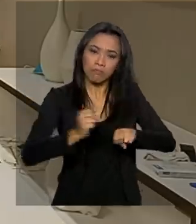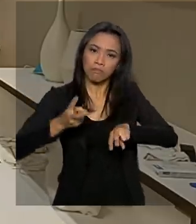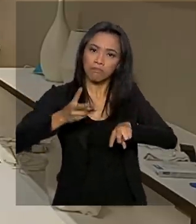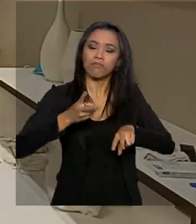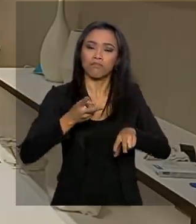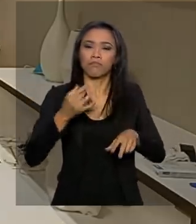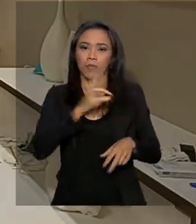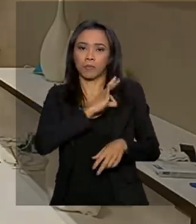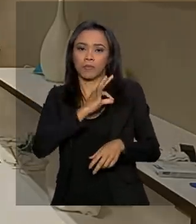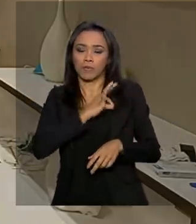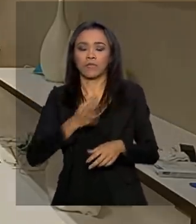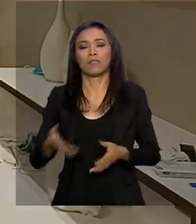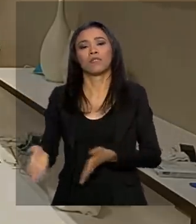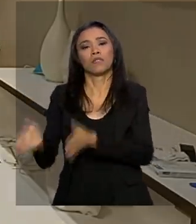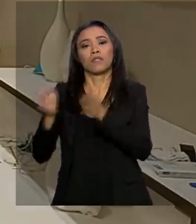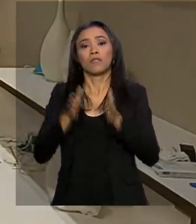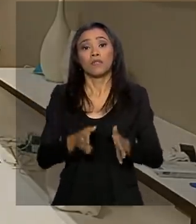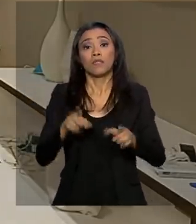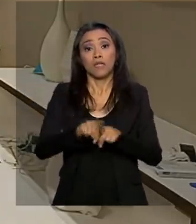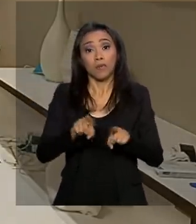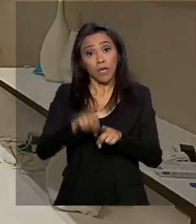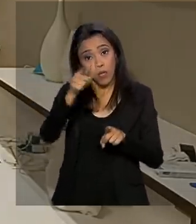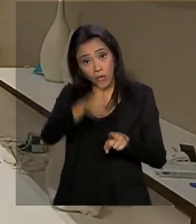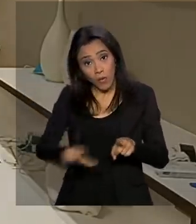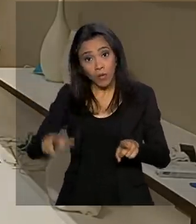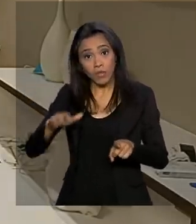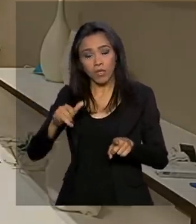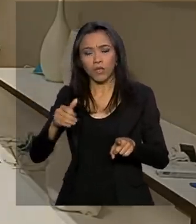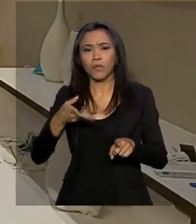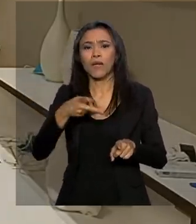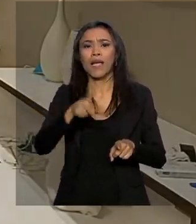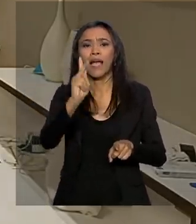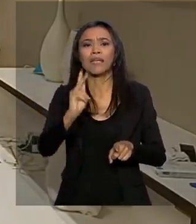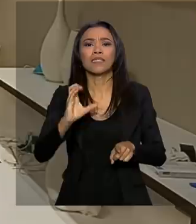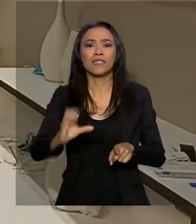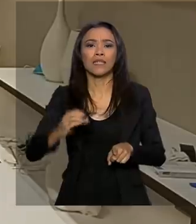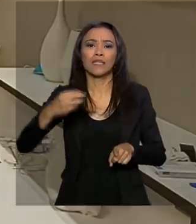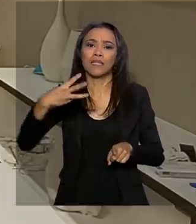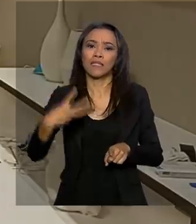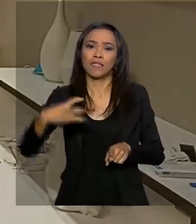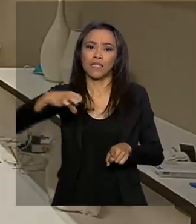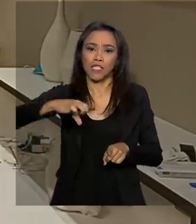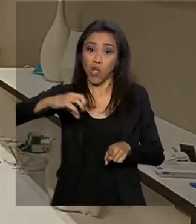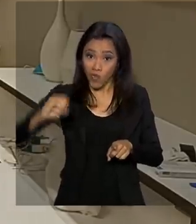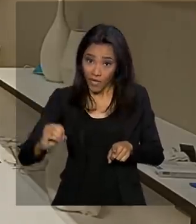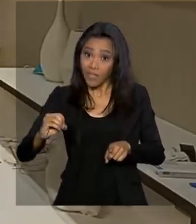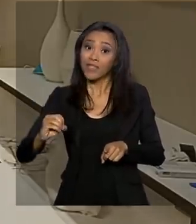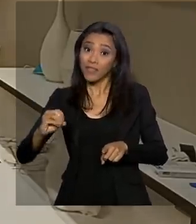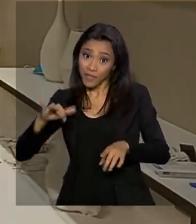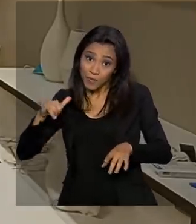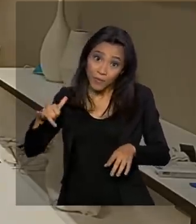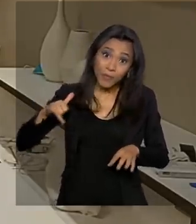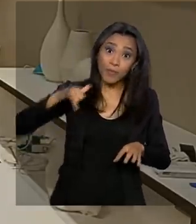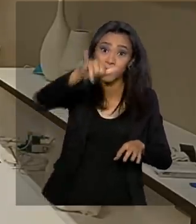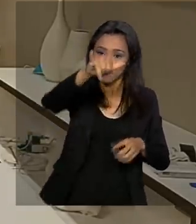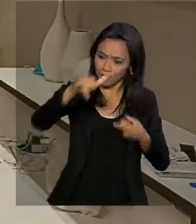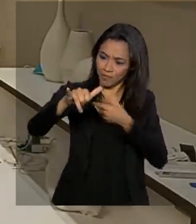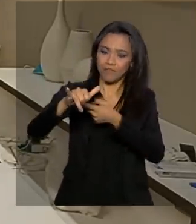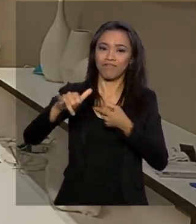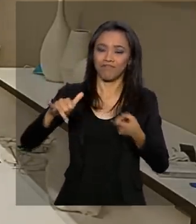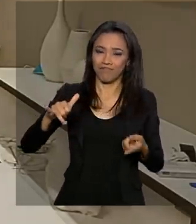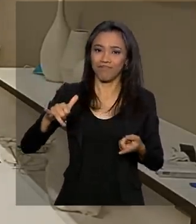Recebimento pela nossa força aérea brasileira do KC-390 e do primeiro aviação de caça, CRIP.